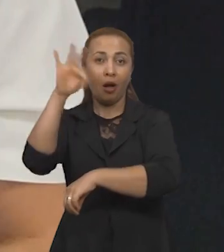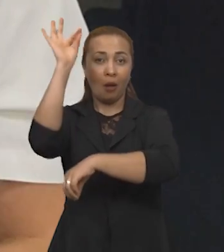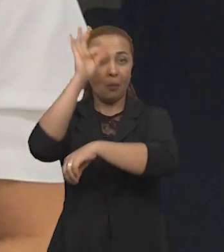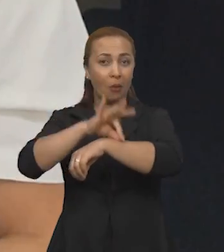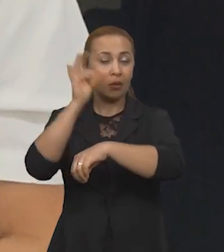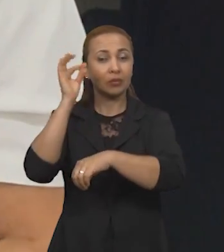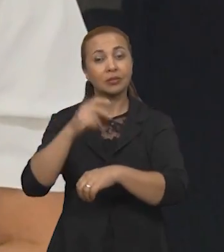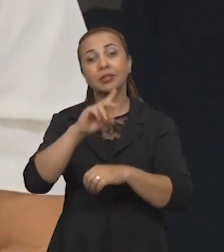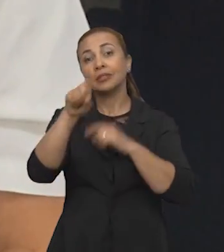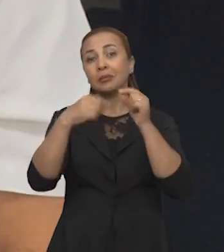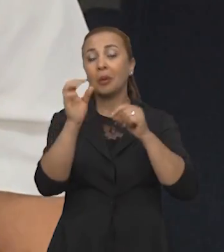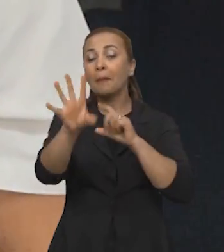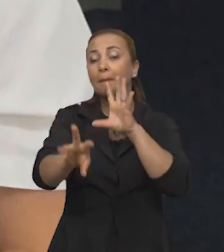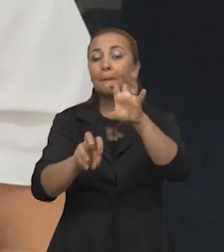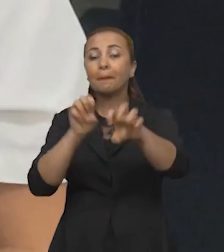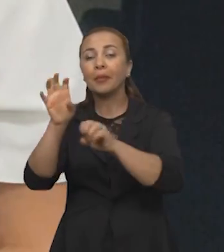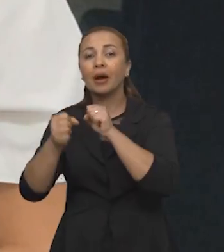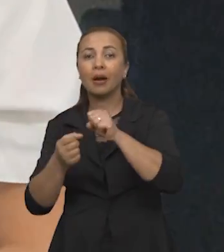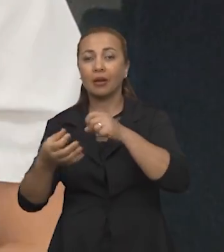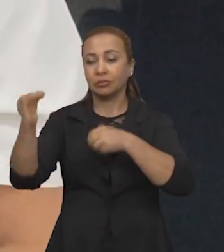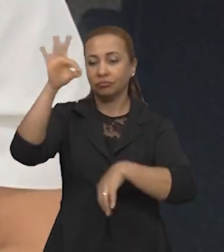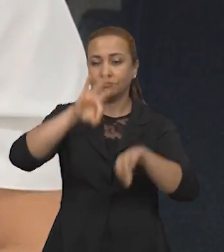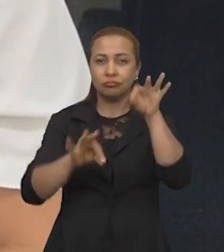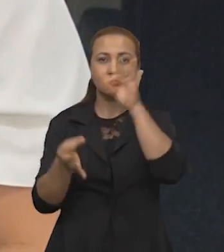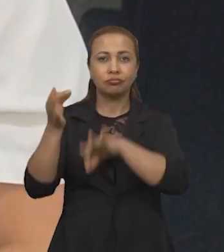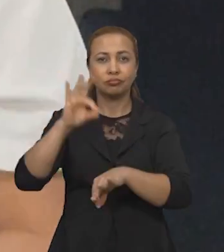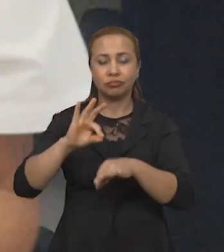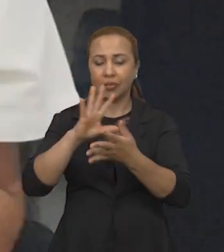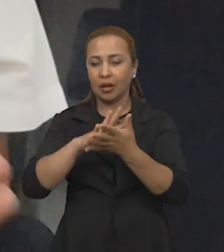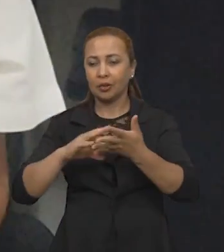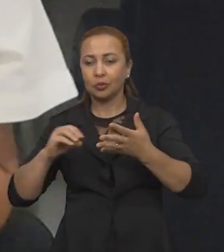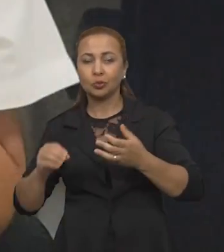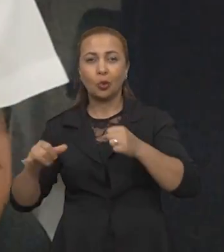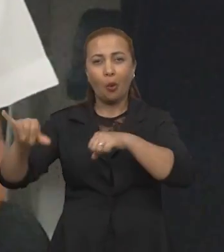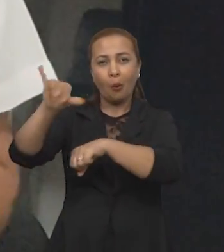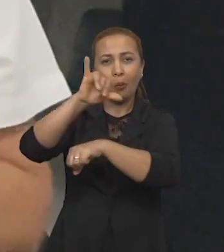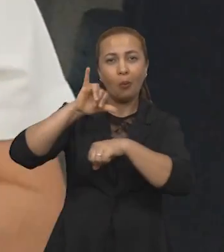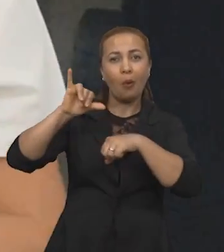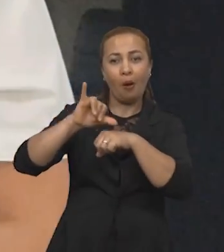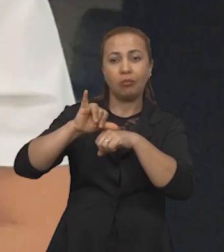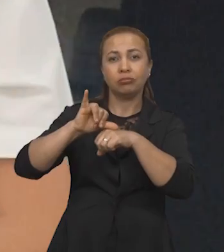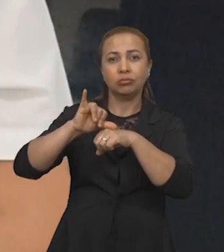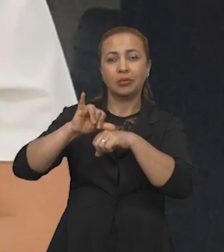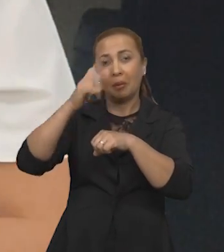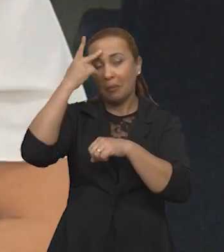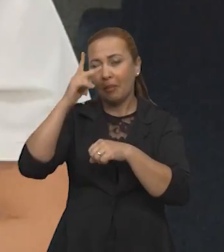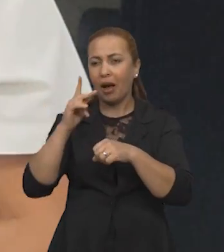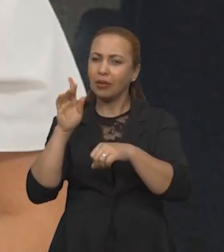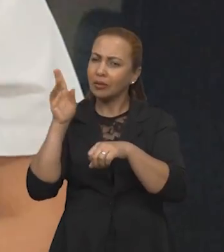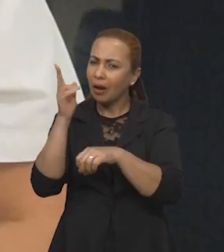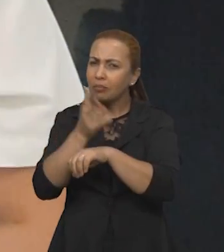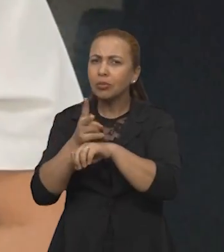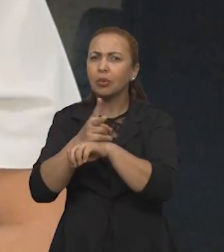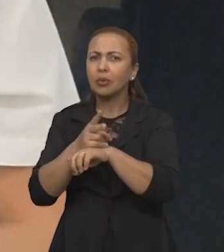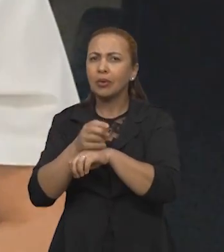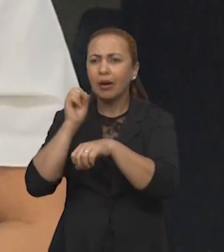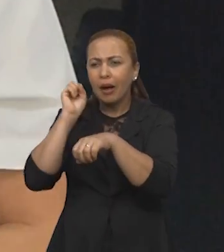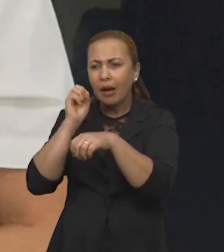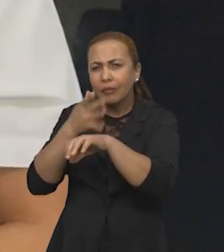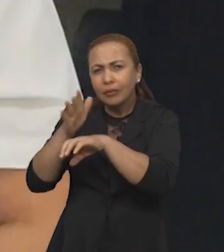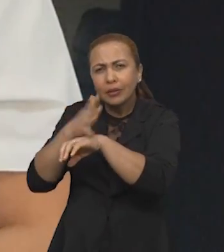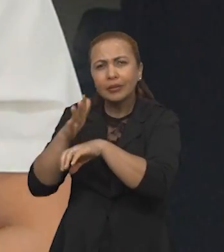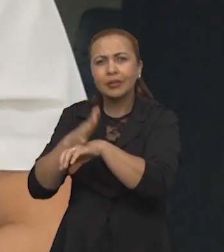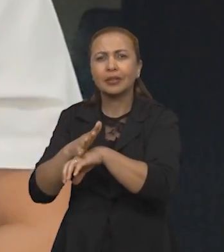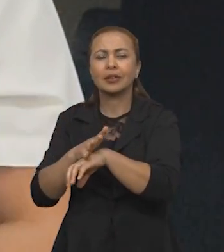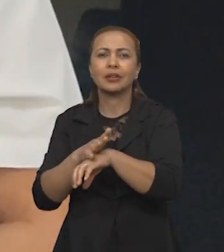plantas para o laboratório, então fazer as diferentes extrações e usar esses extratos para testá-los em